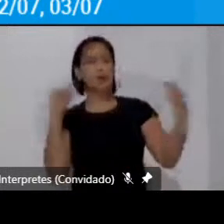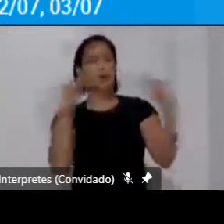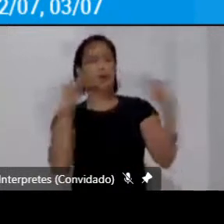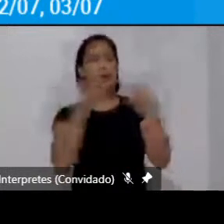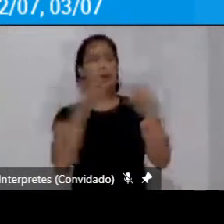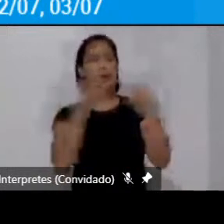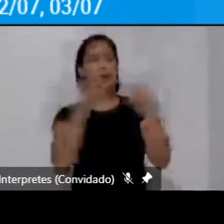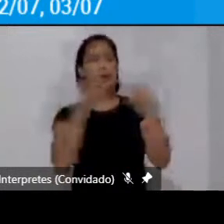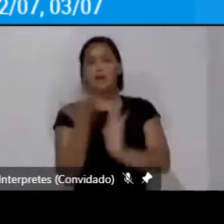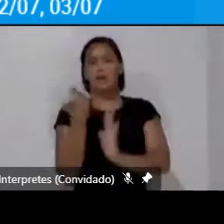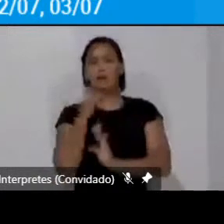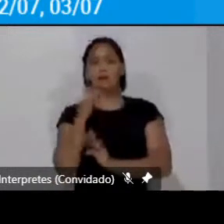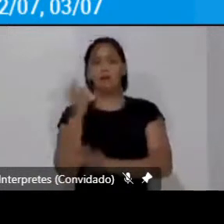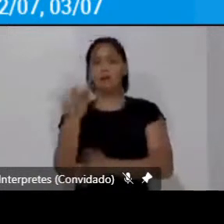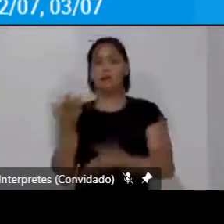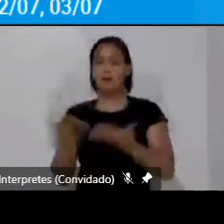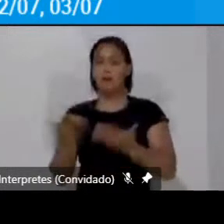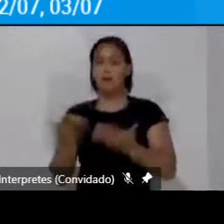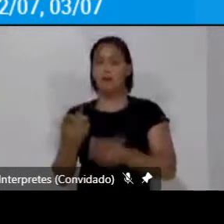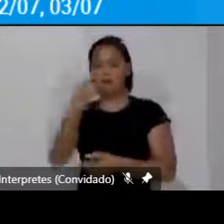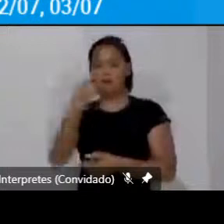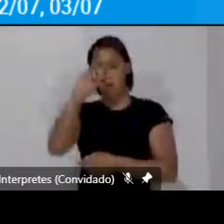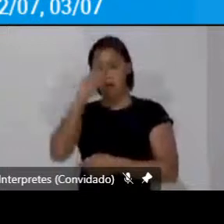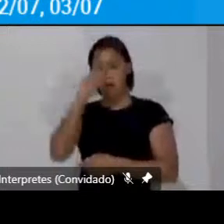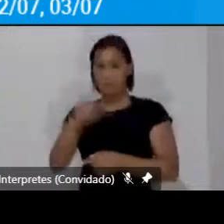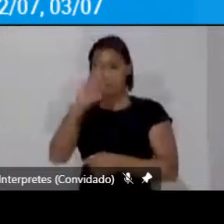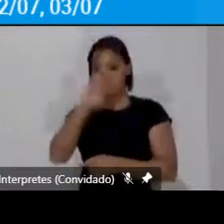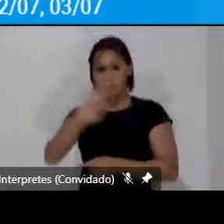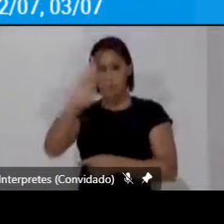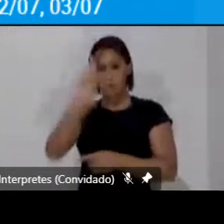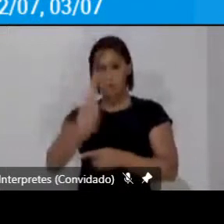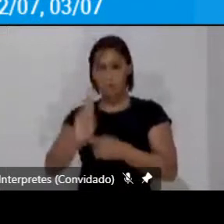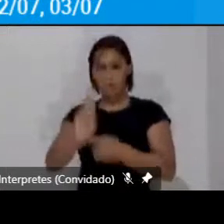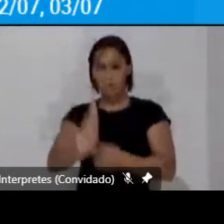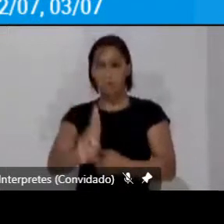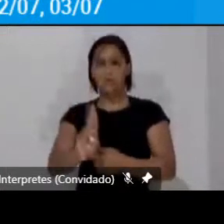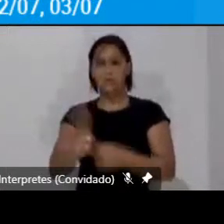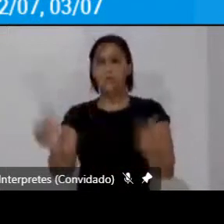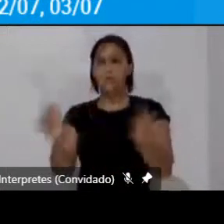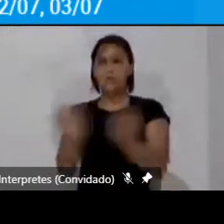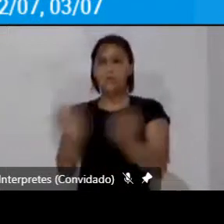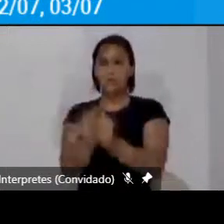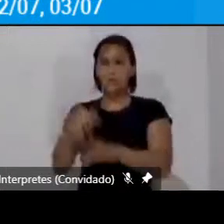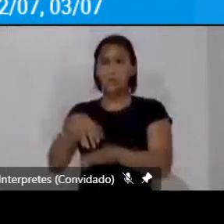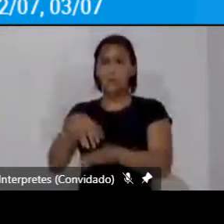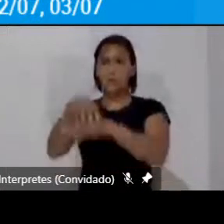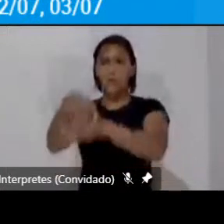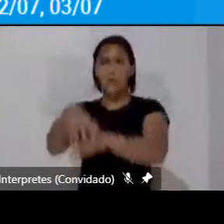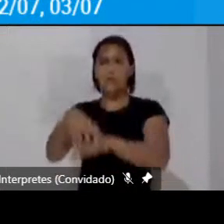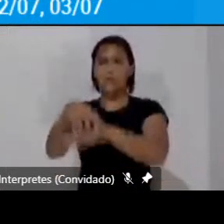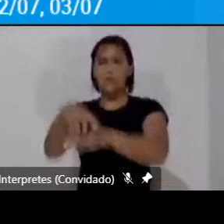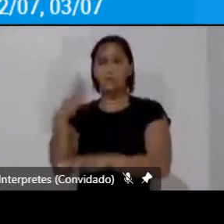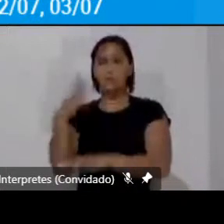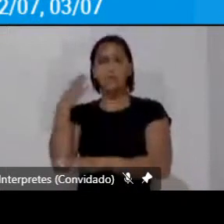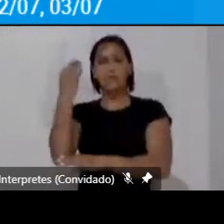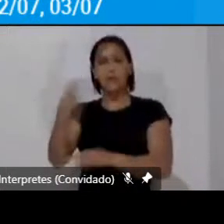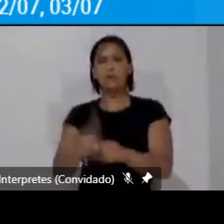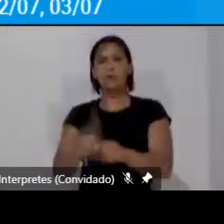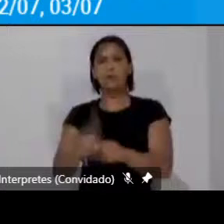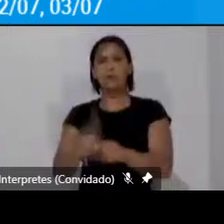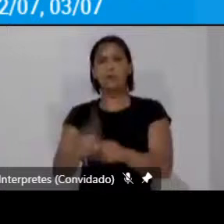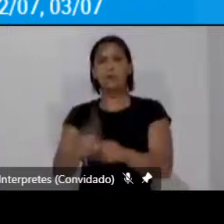é você é representado como um fluxo fluxo de veículos de viagens e no próximo